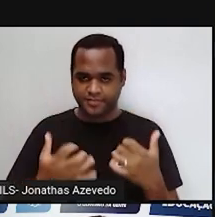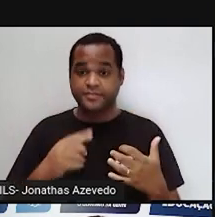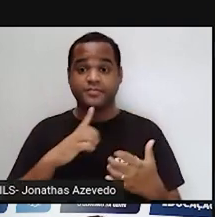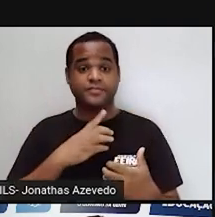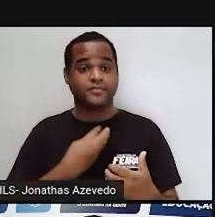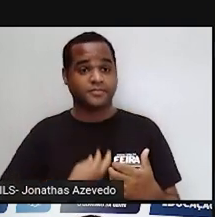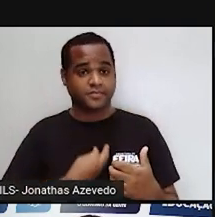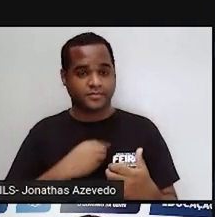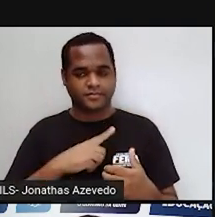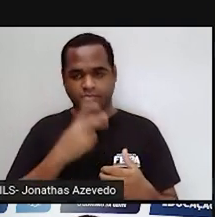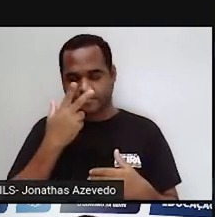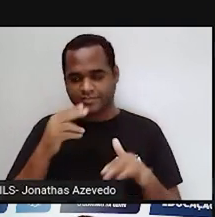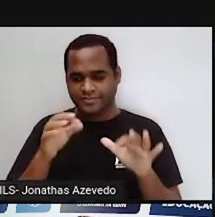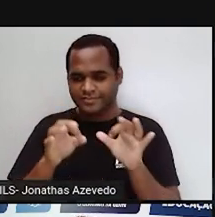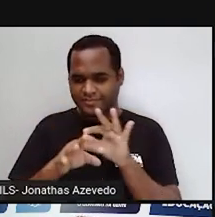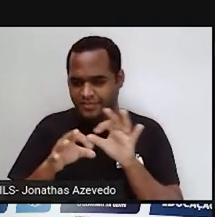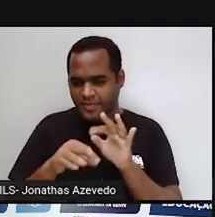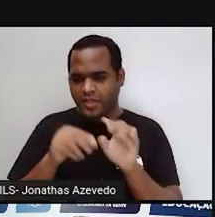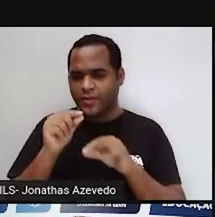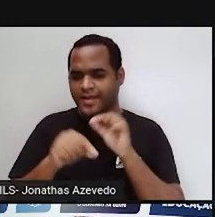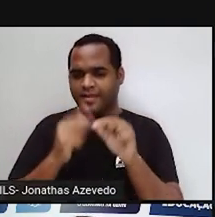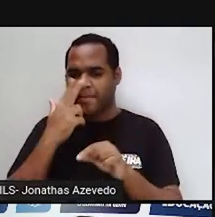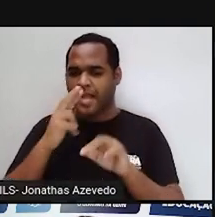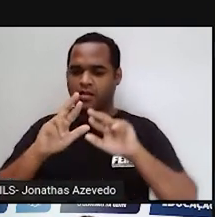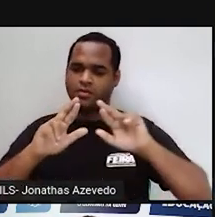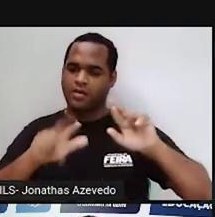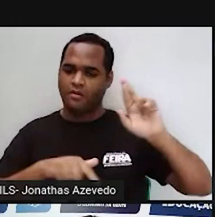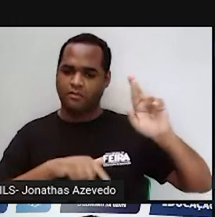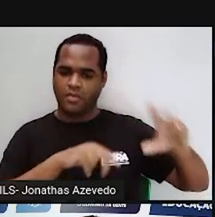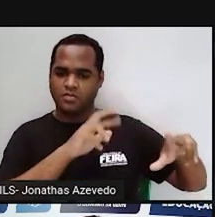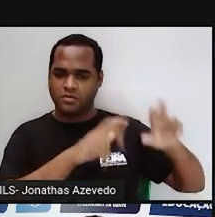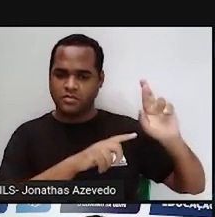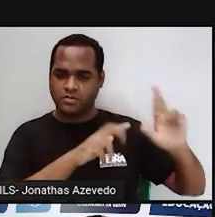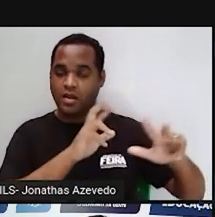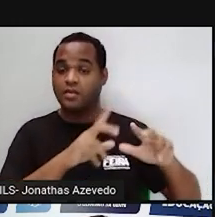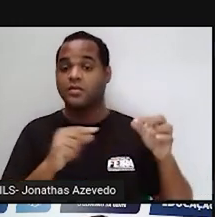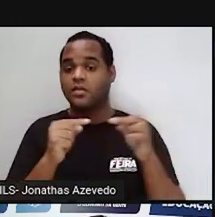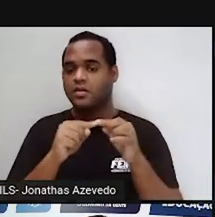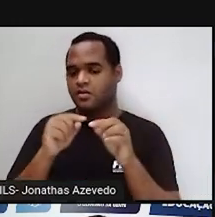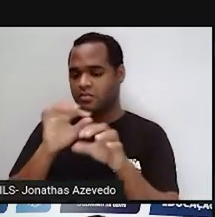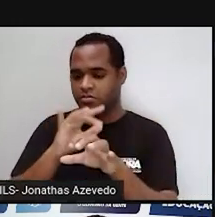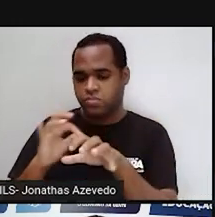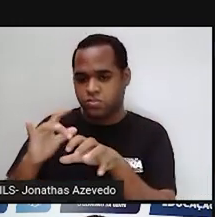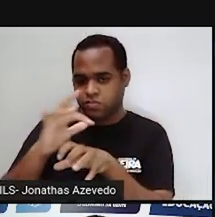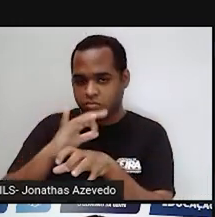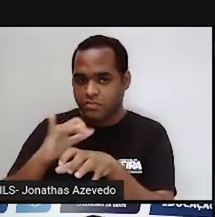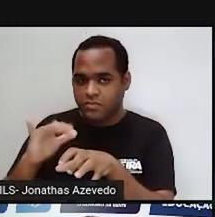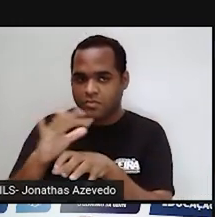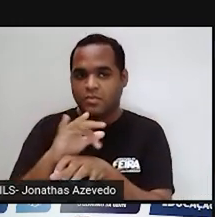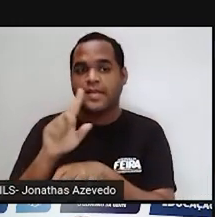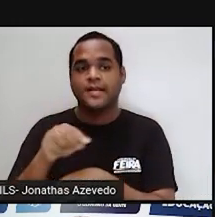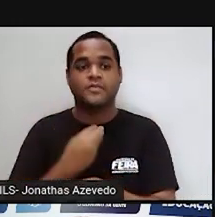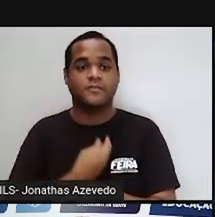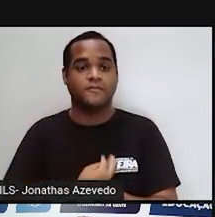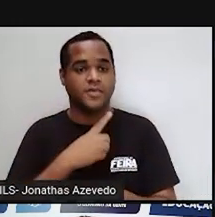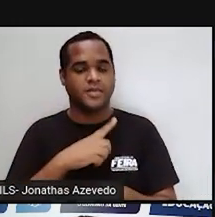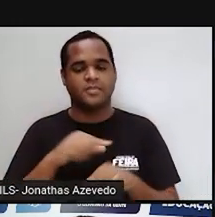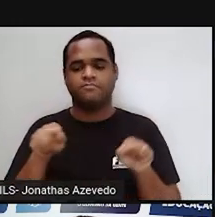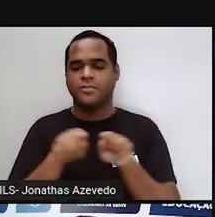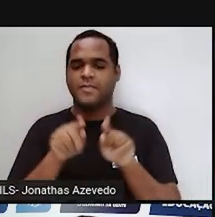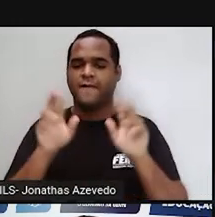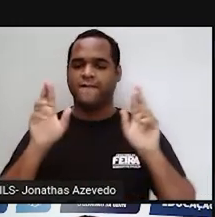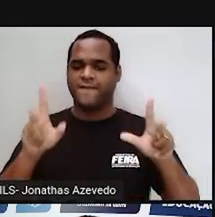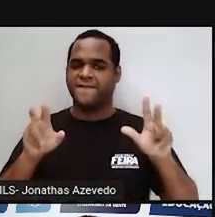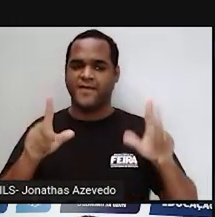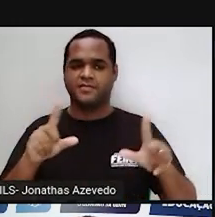acabam... Como os ecossistemas são muito diferentes entre si, os organismos vivos que vivem neles também são muito diferentes